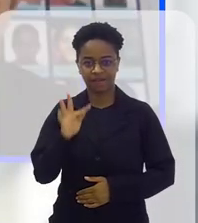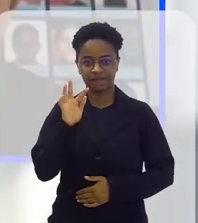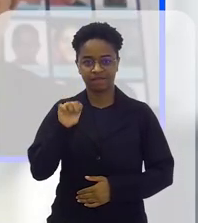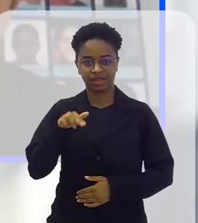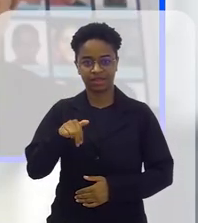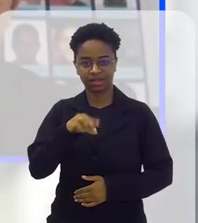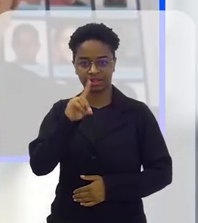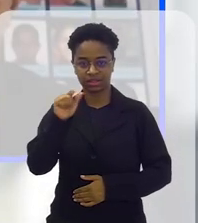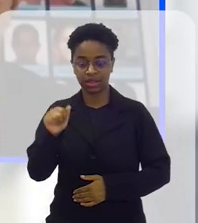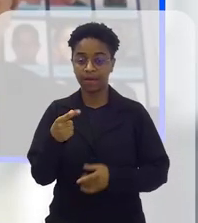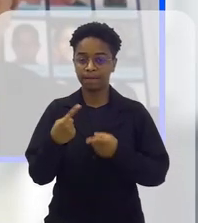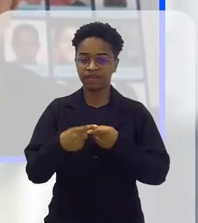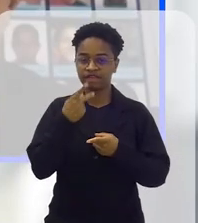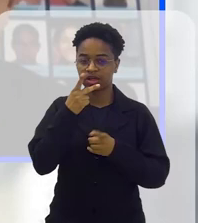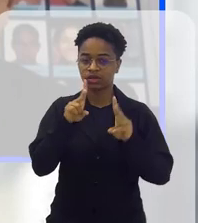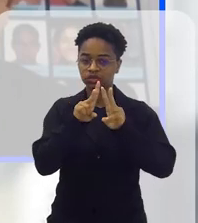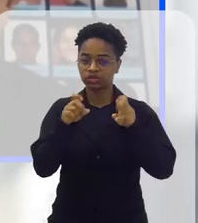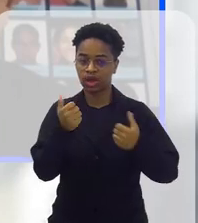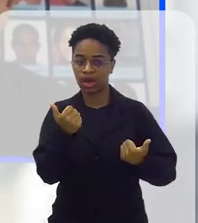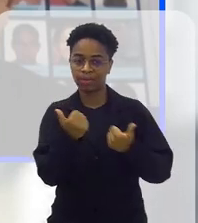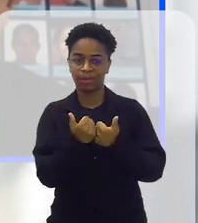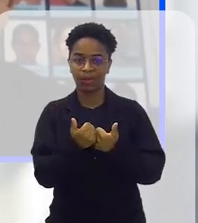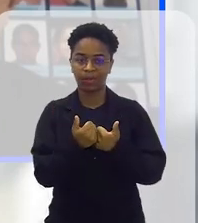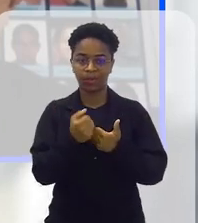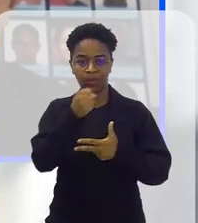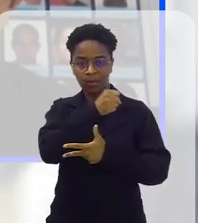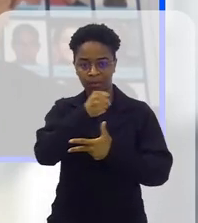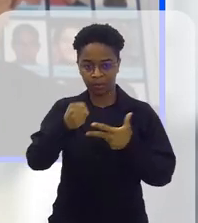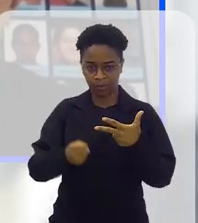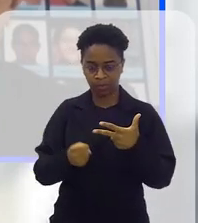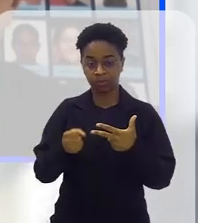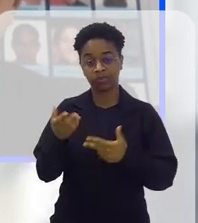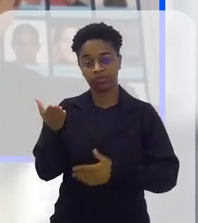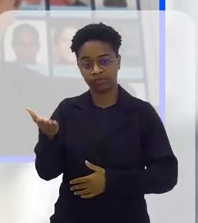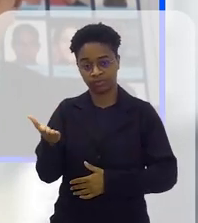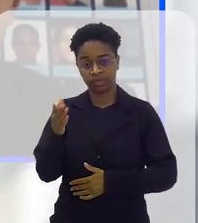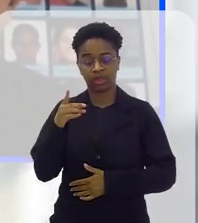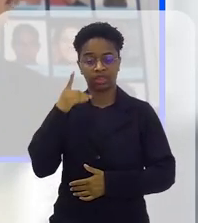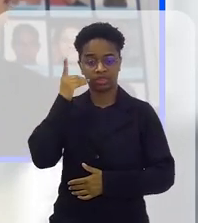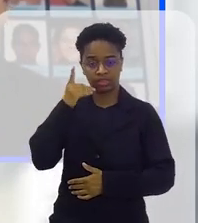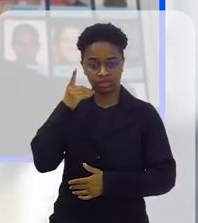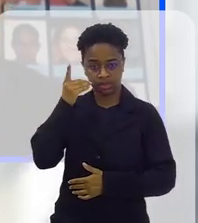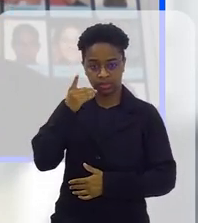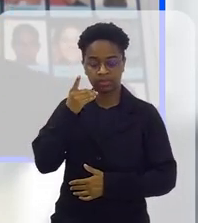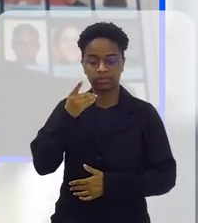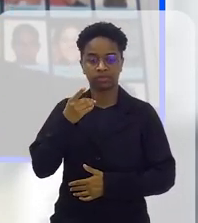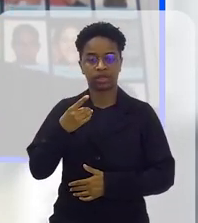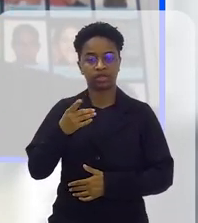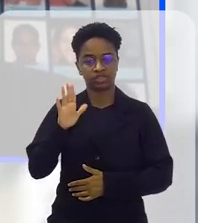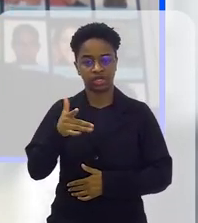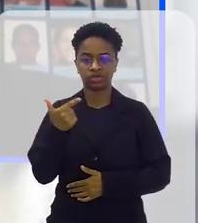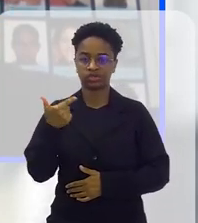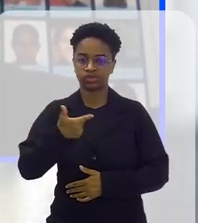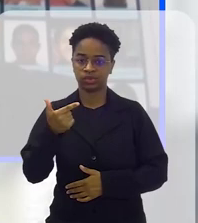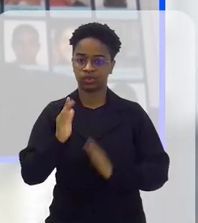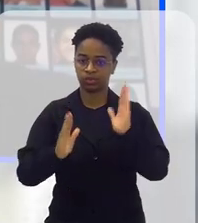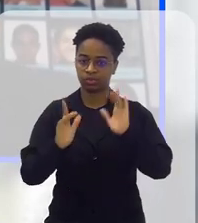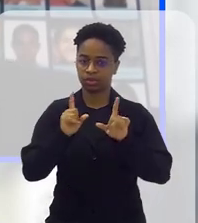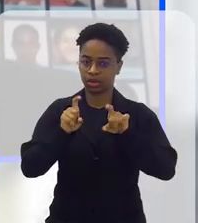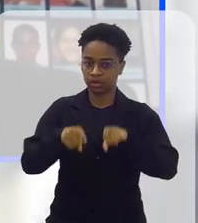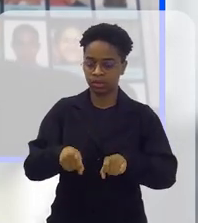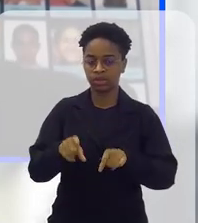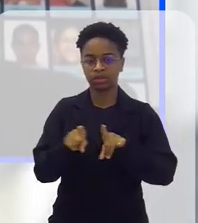Fernanda, quando ela fala de apoio do poder público, né? O senhor, enquanto parlamentar, está no seu segundo